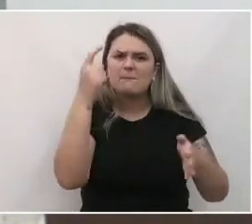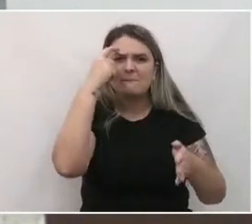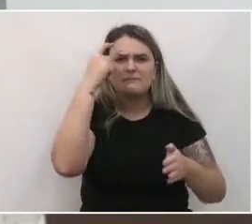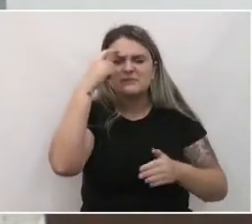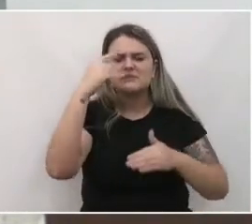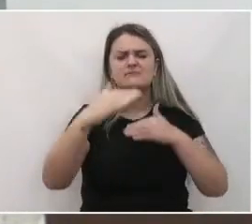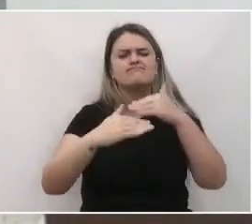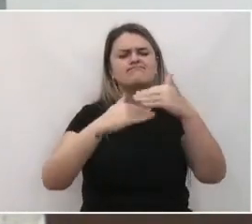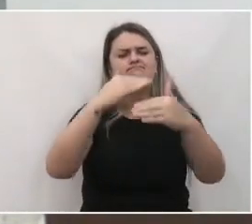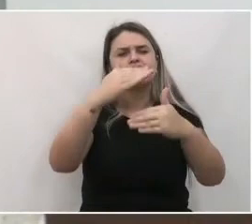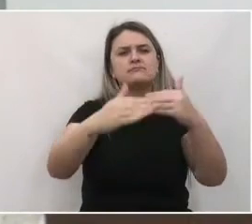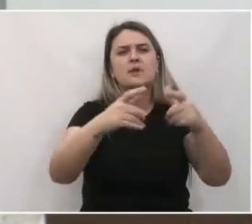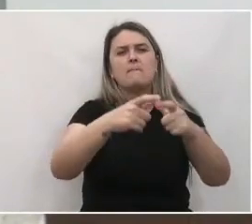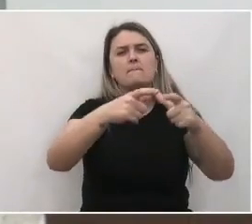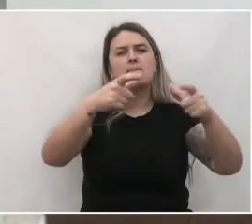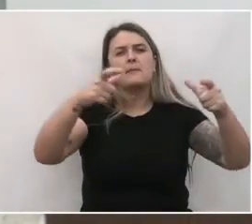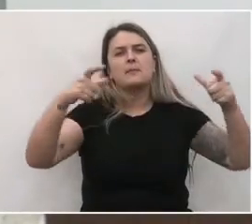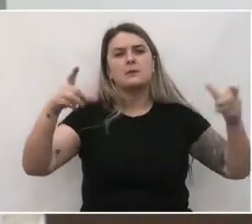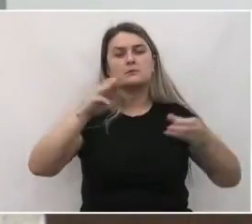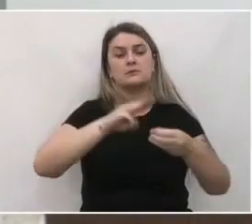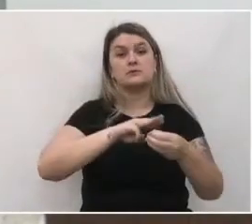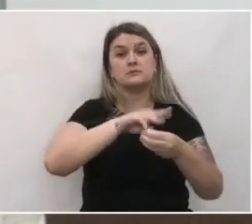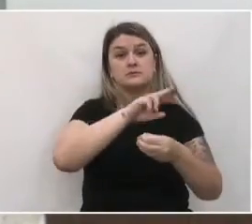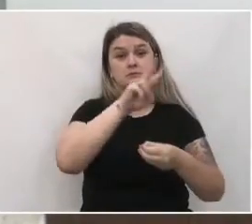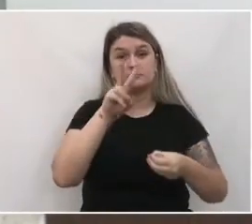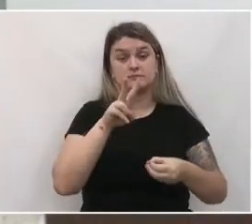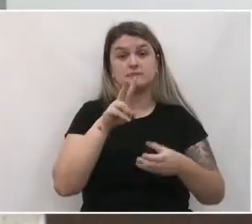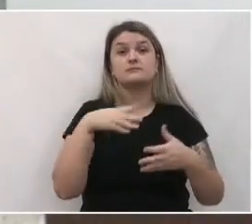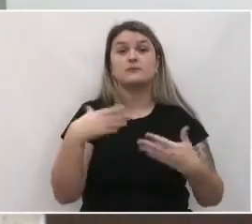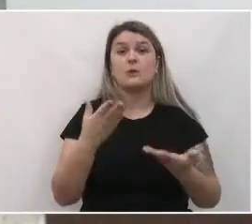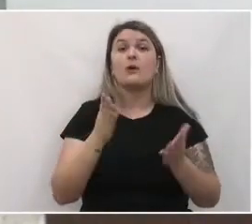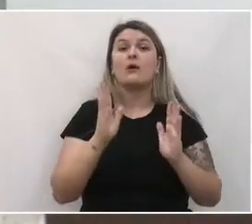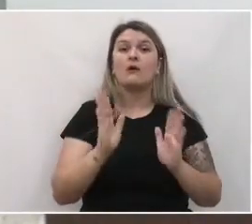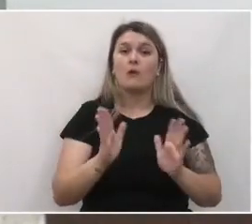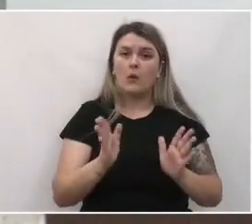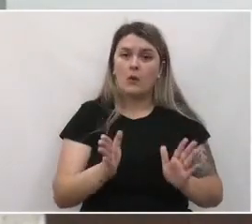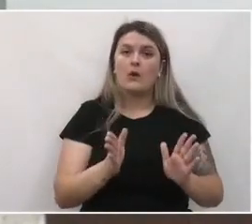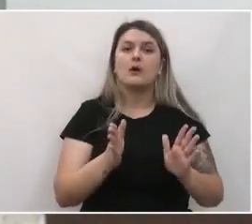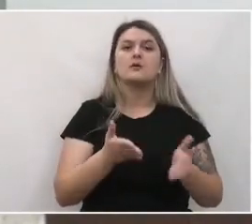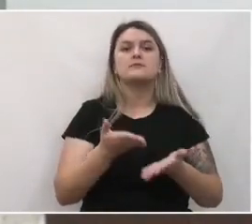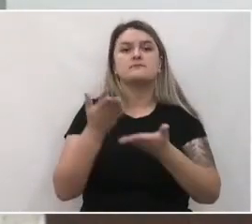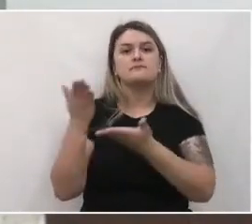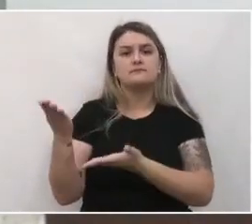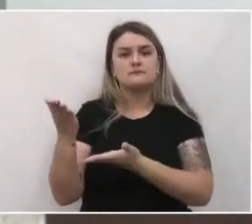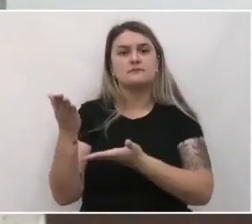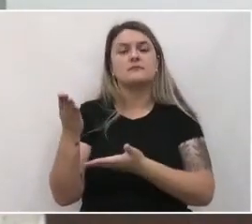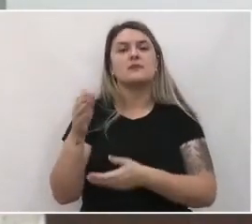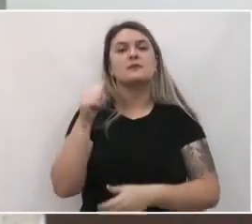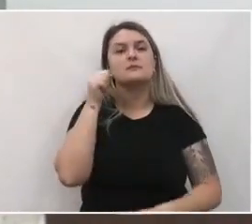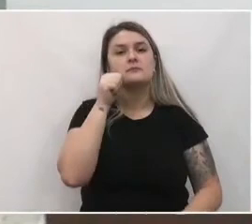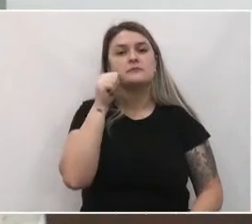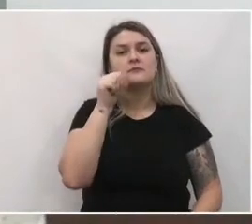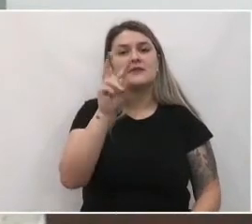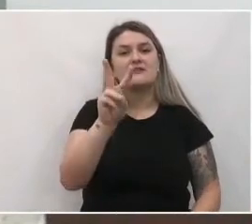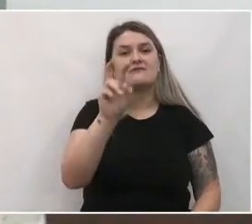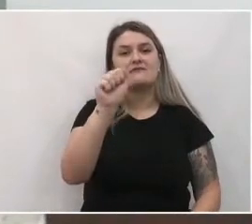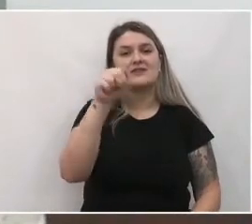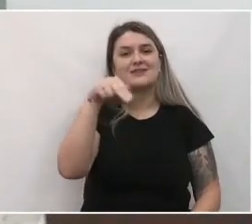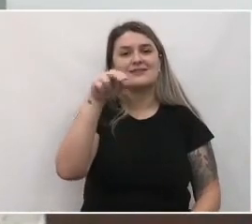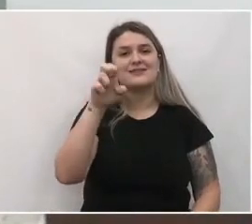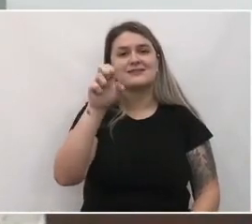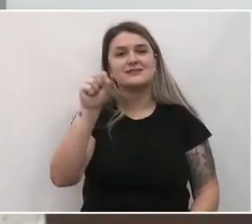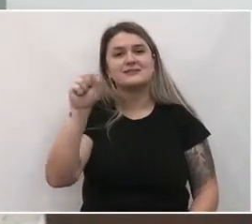planejado da nossa querida União da Vitória. Então, passo nesse momento a palavra para a Vanessa, que vai